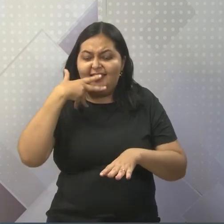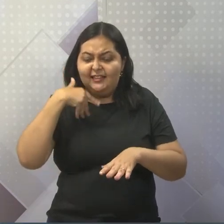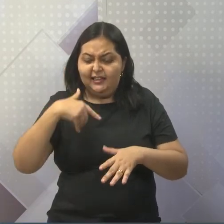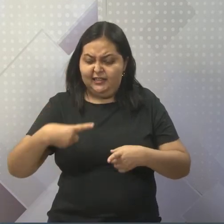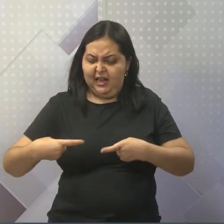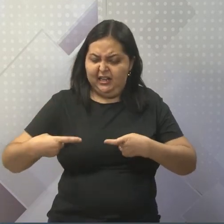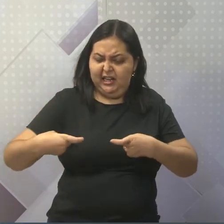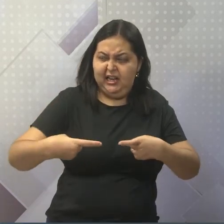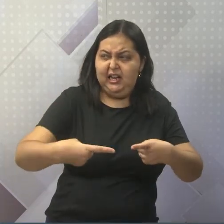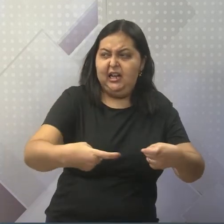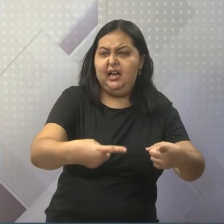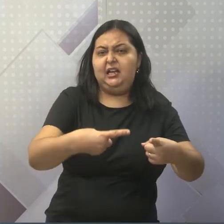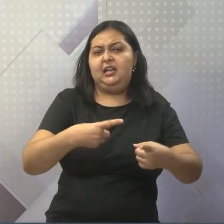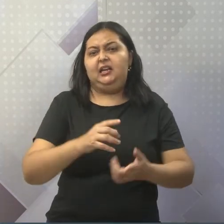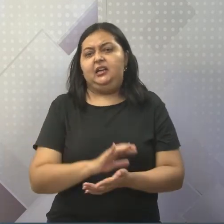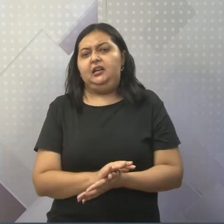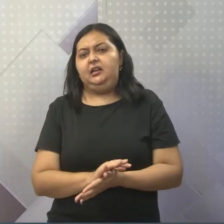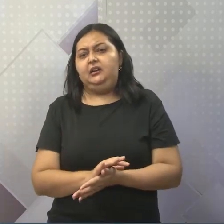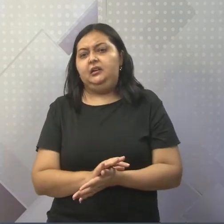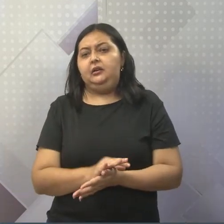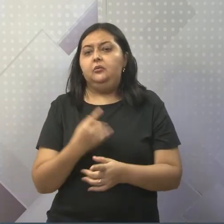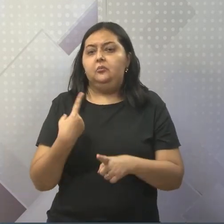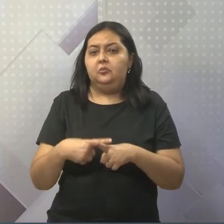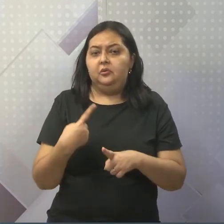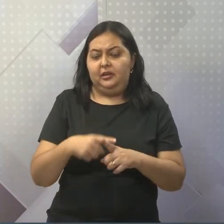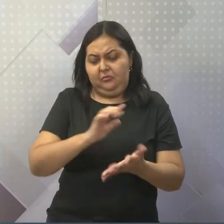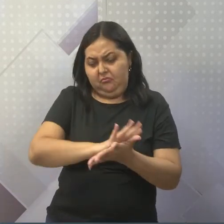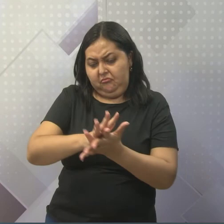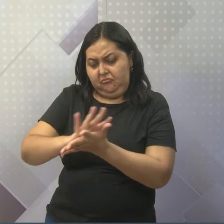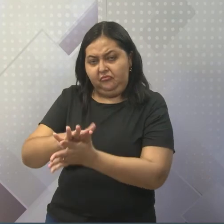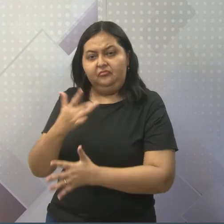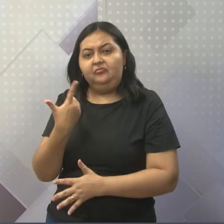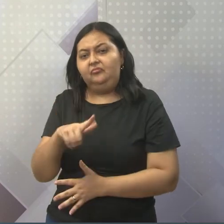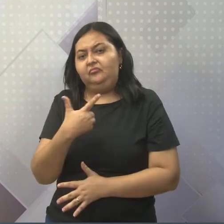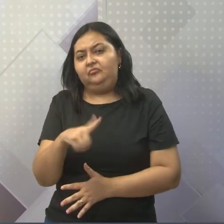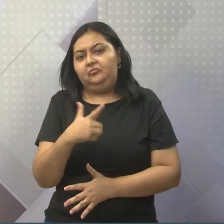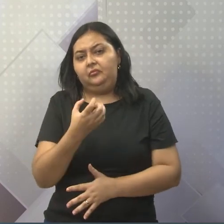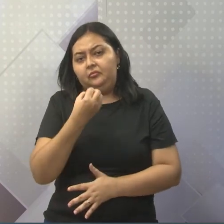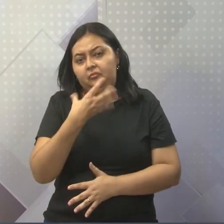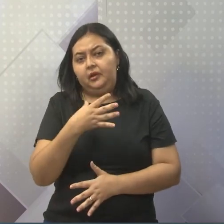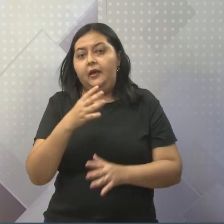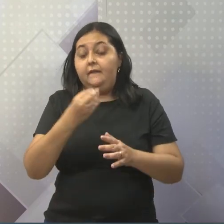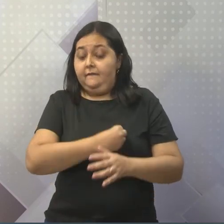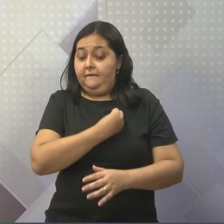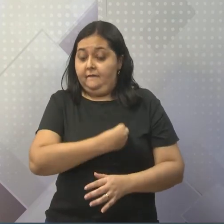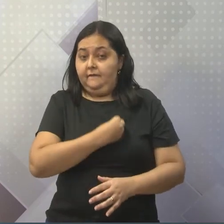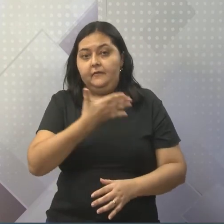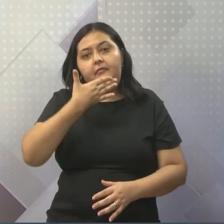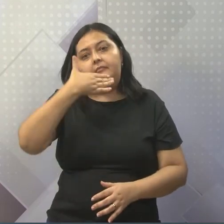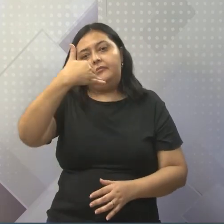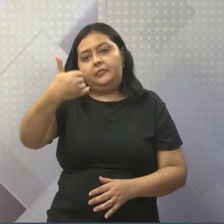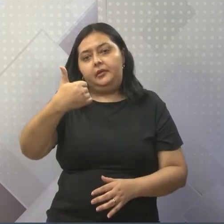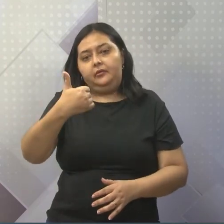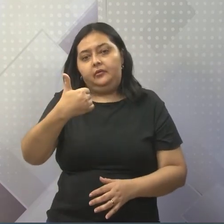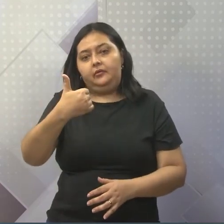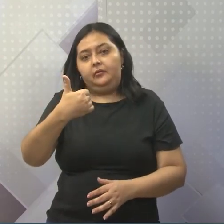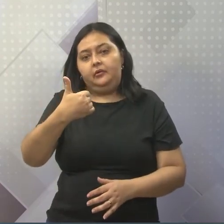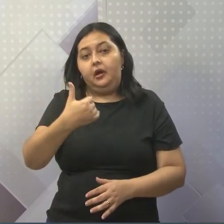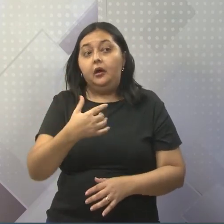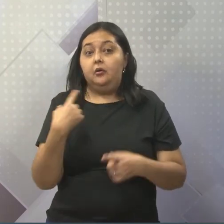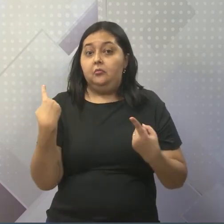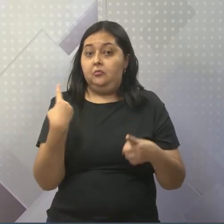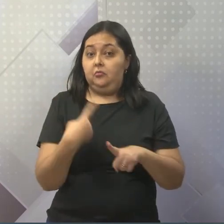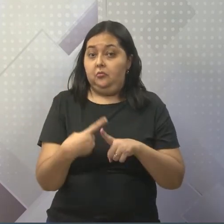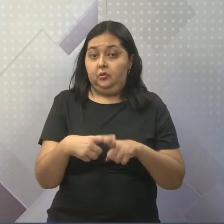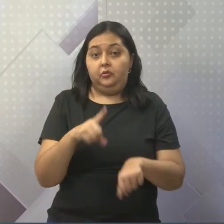Que nós venhamos deixar as nossas diferenças de lado e viver o melhor. Porque os nossos dias, o nosso tempo